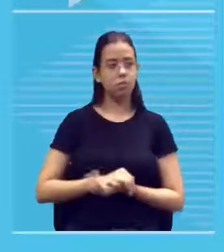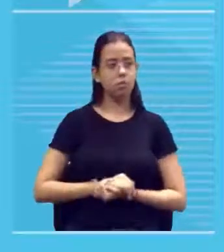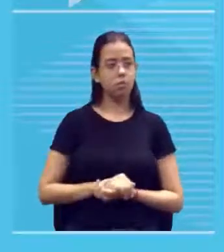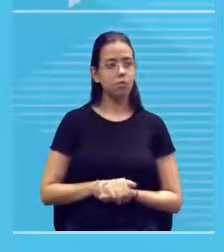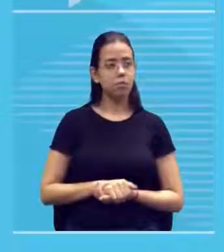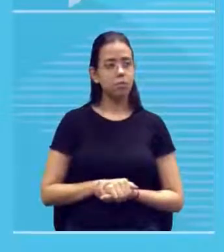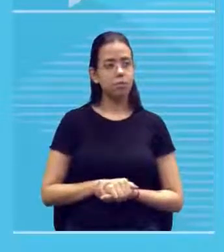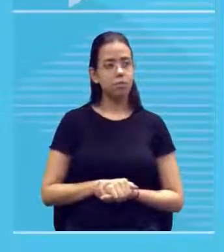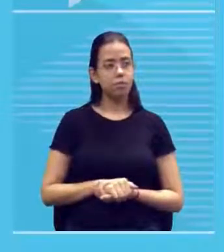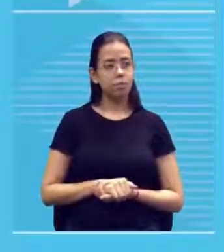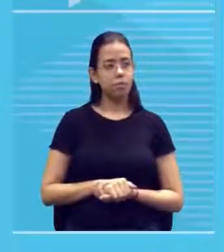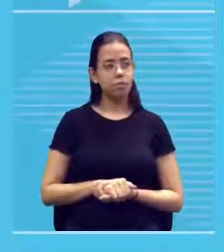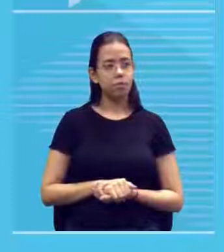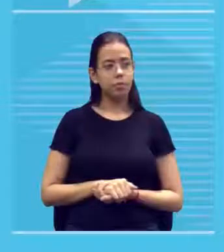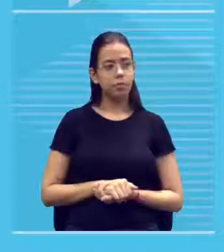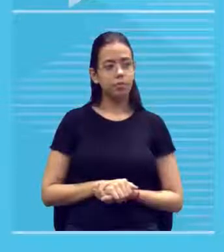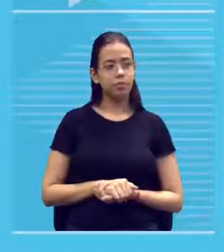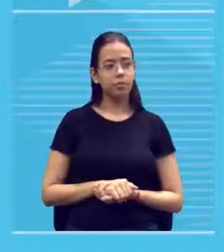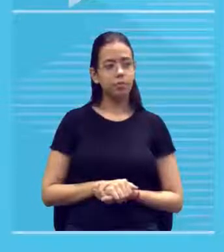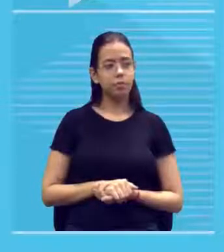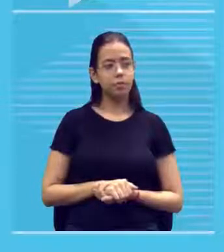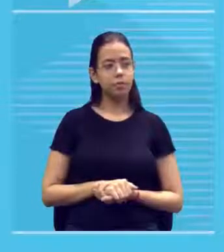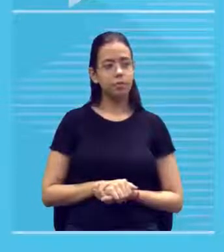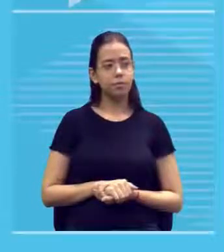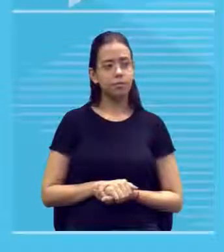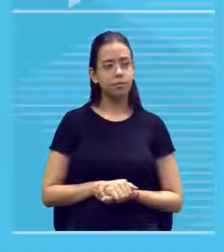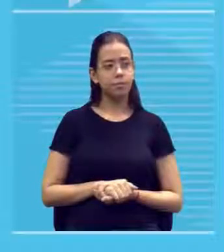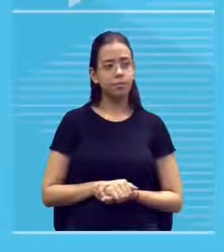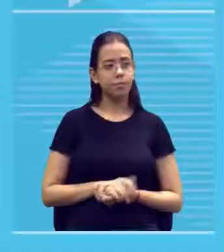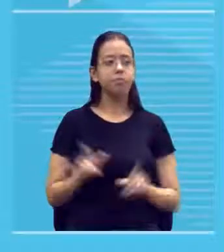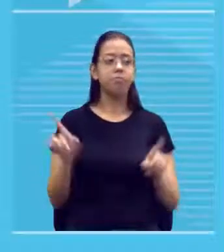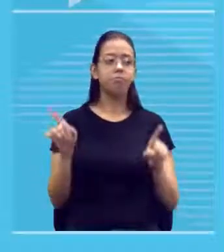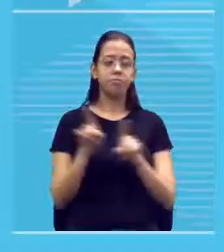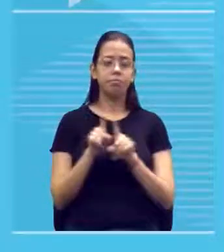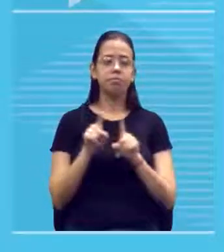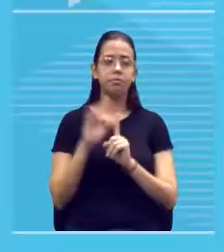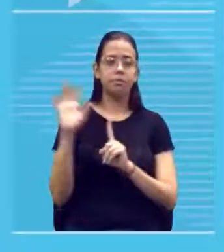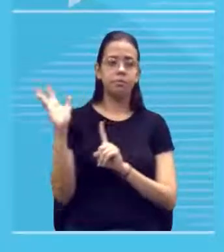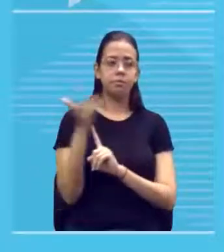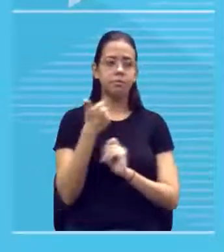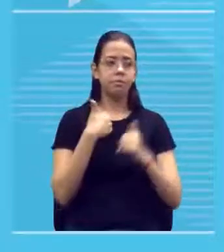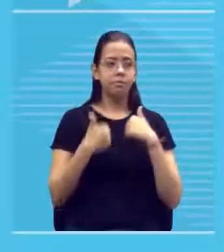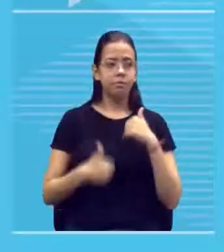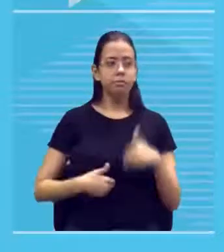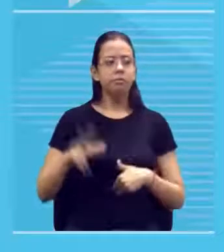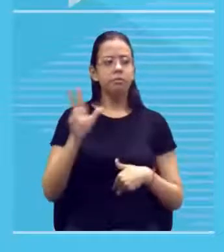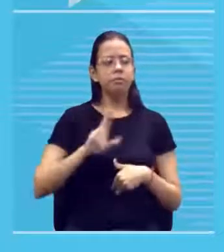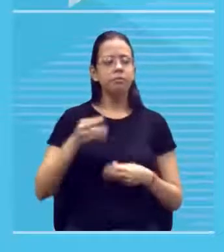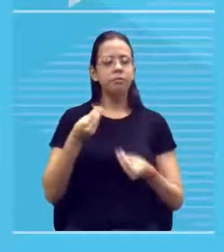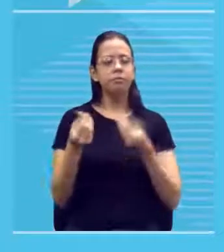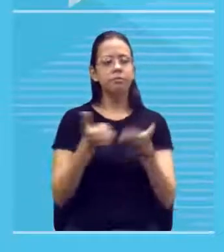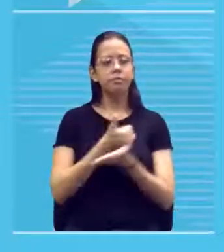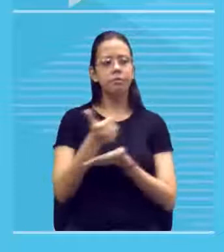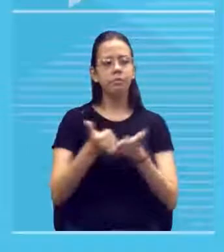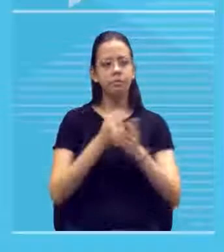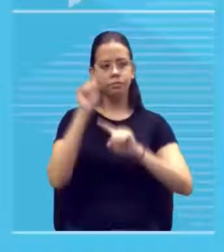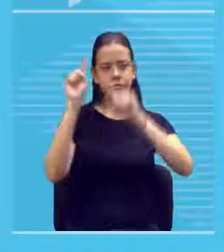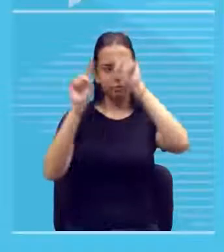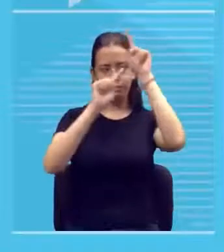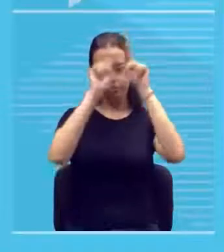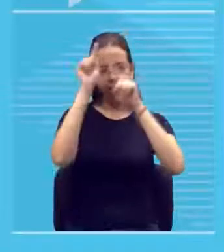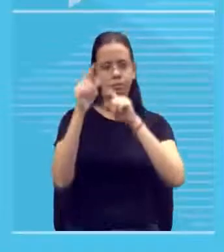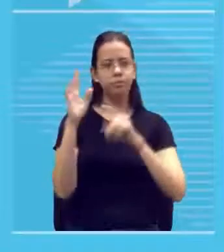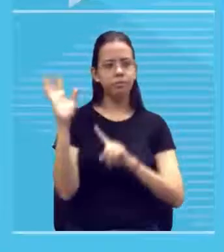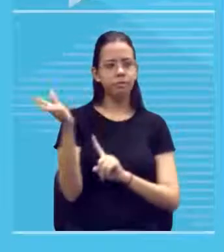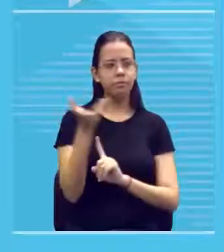da mesma forma a bariarte a arte do corpo utiliza o corpo como suporte de criação artística